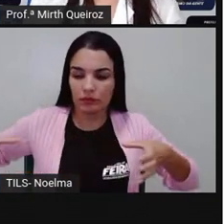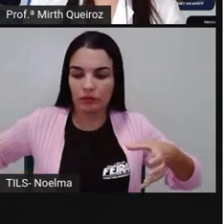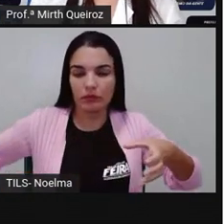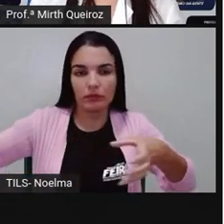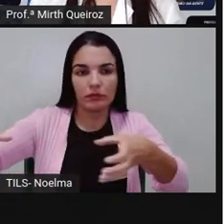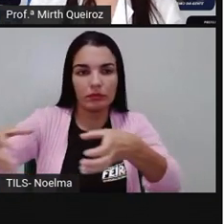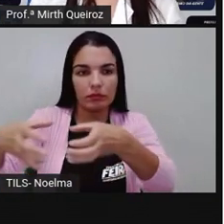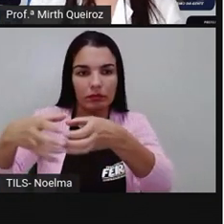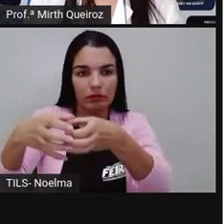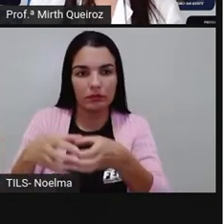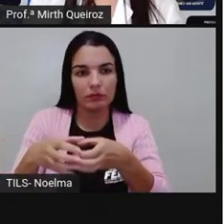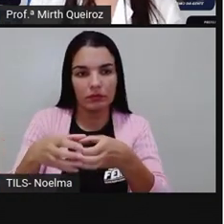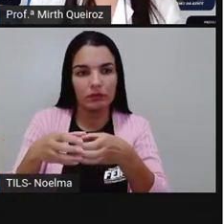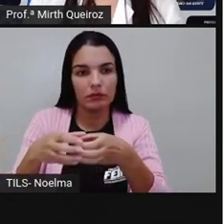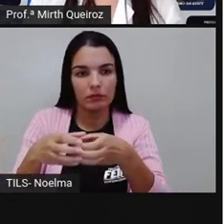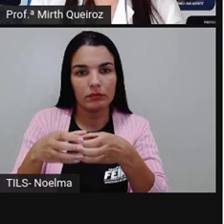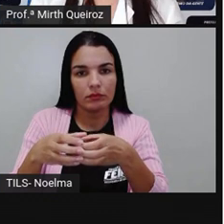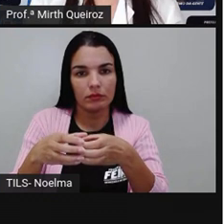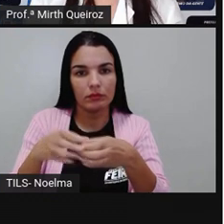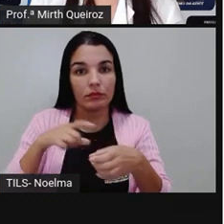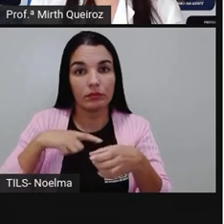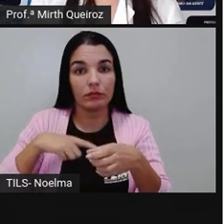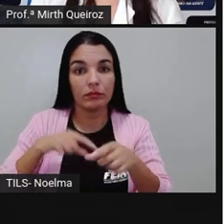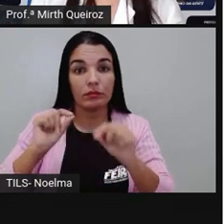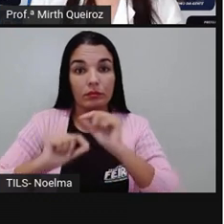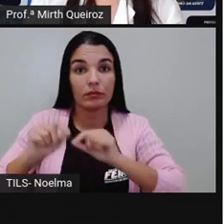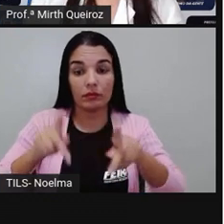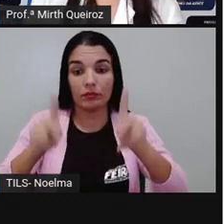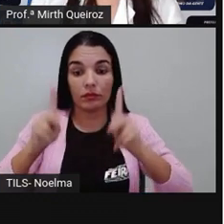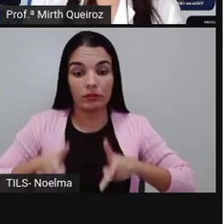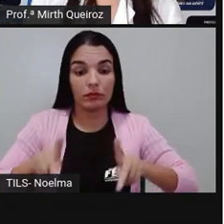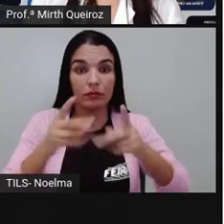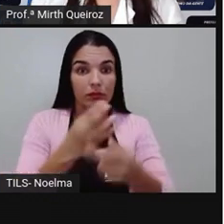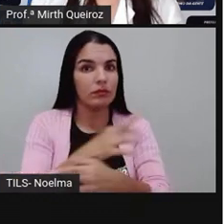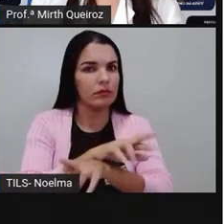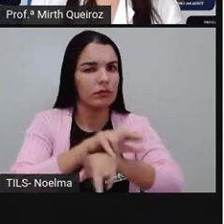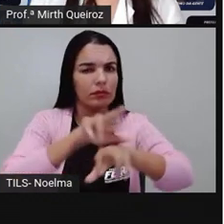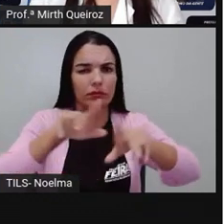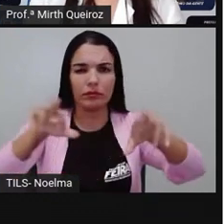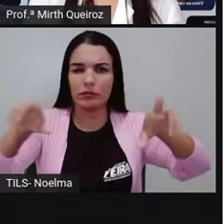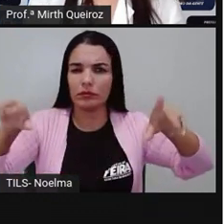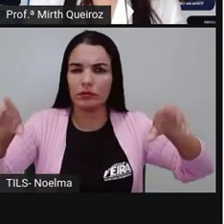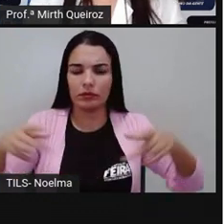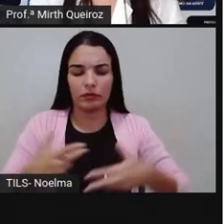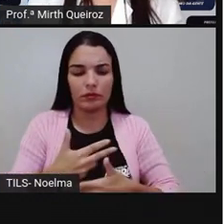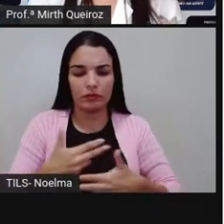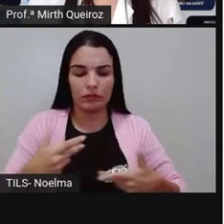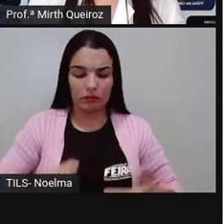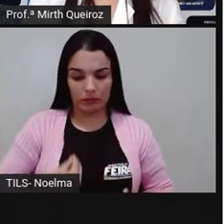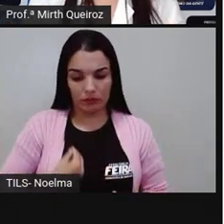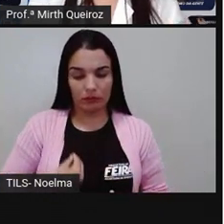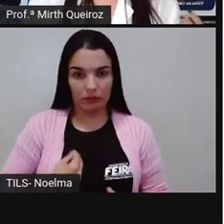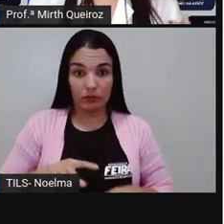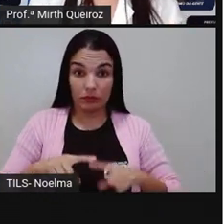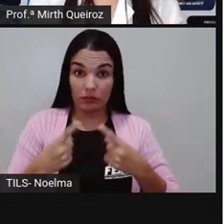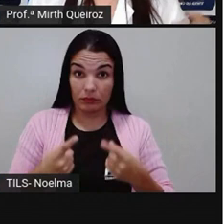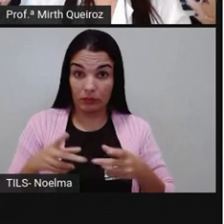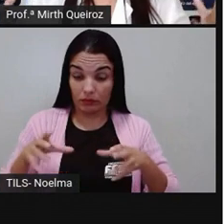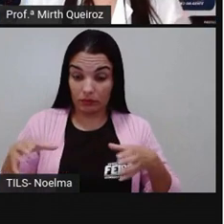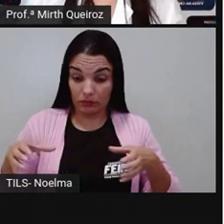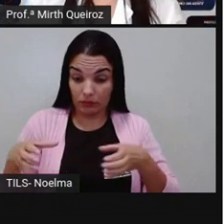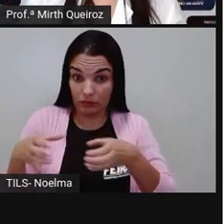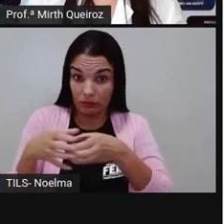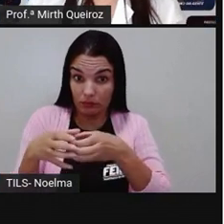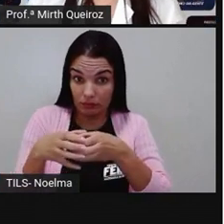comunidade. Nessa comunidade, a gente vai ter populações aí de várias espécies. E essas populações